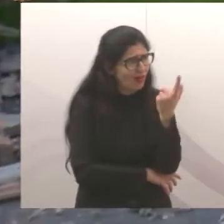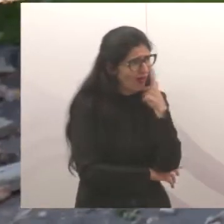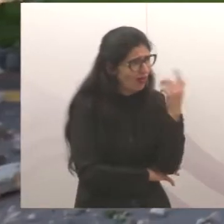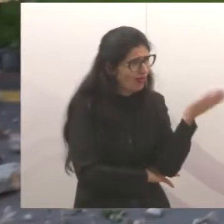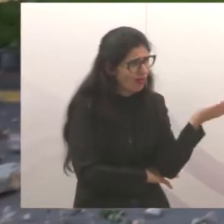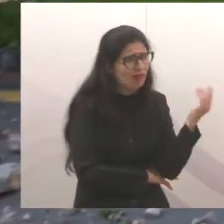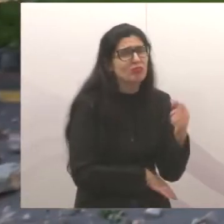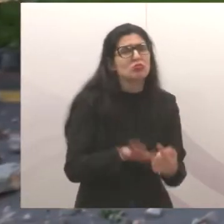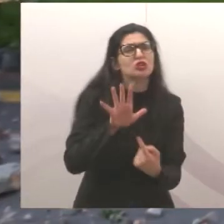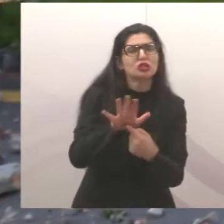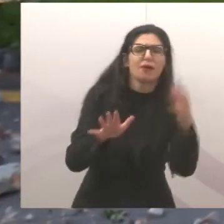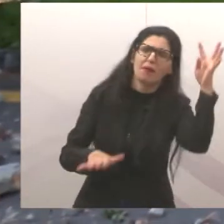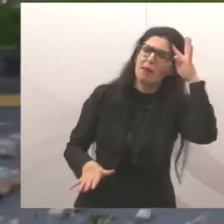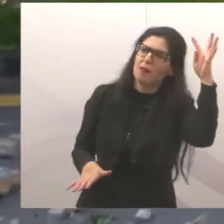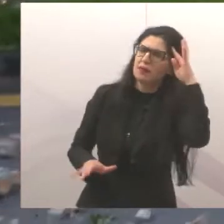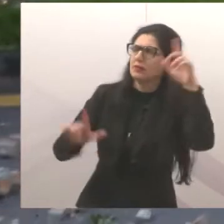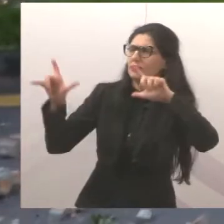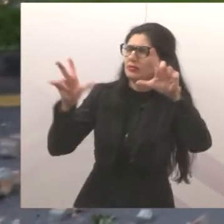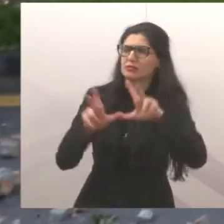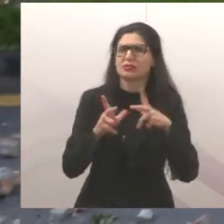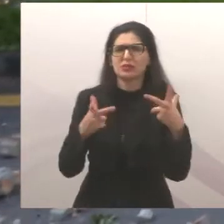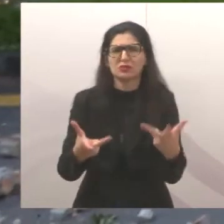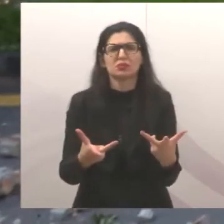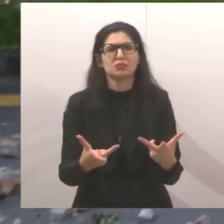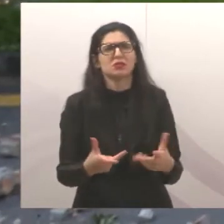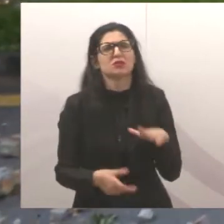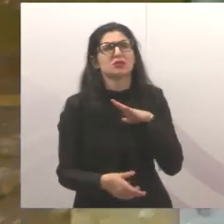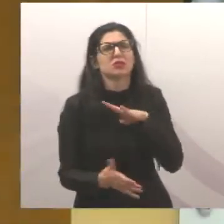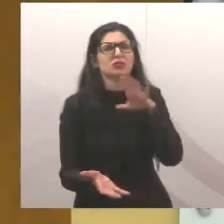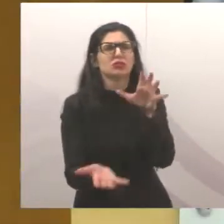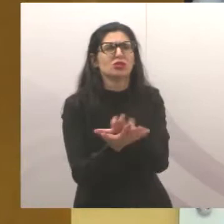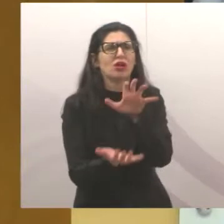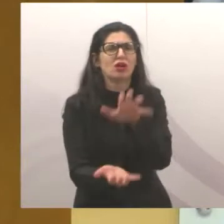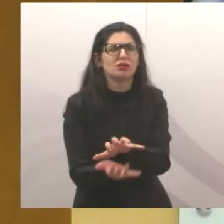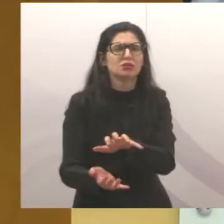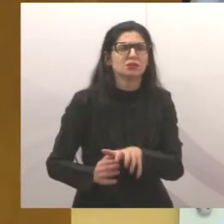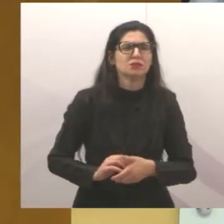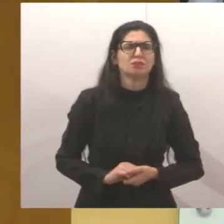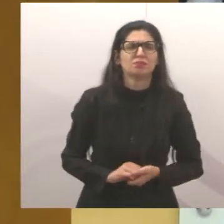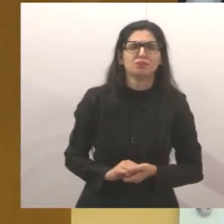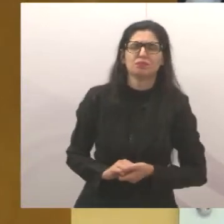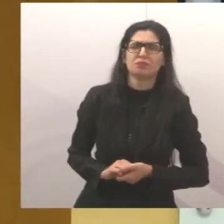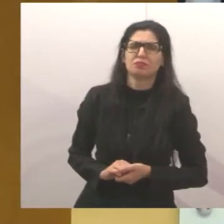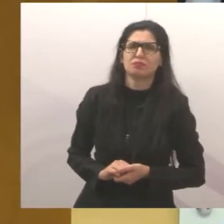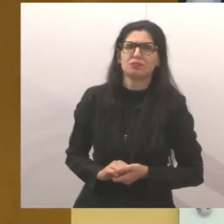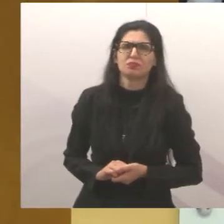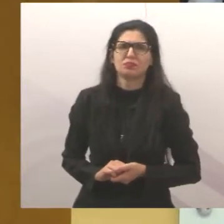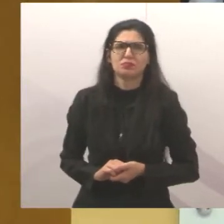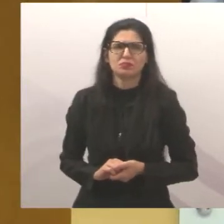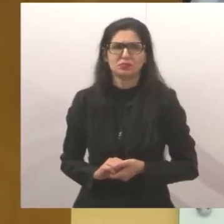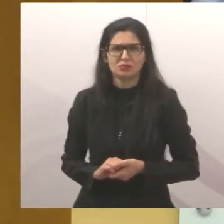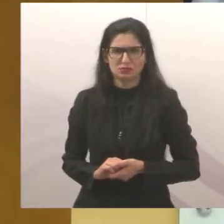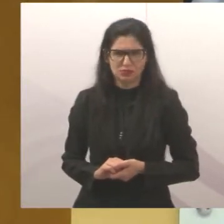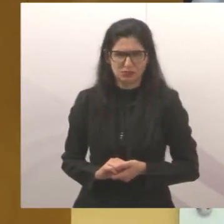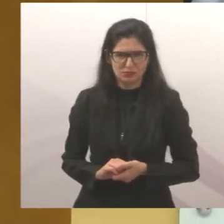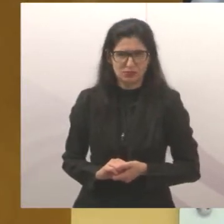levar, e vou mostrar quarta-feira na TV Câmara, na nossa cidade de Jacarei. Por favor, coloca,